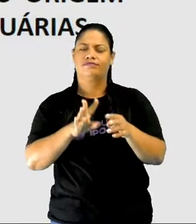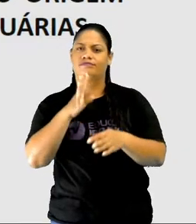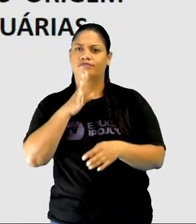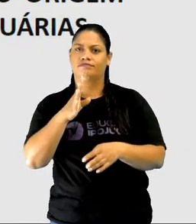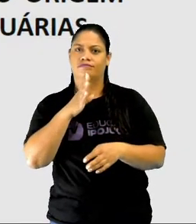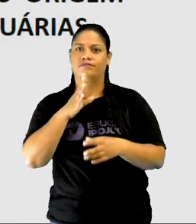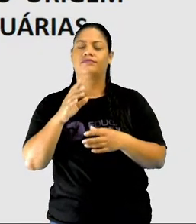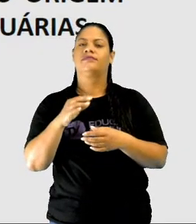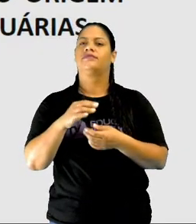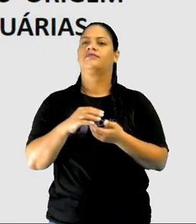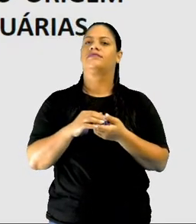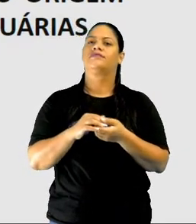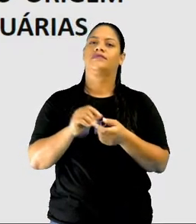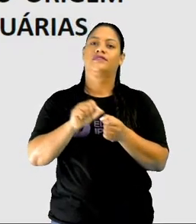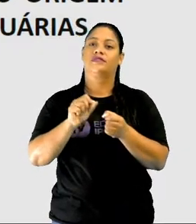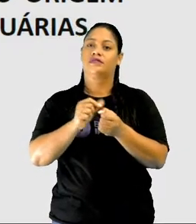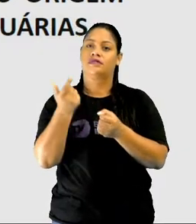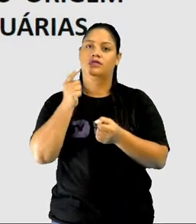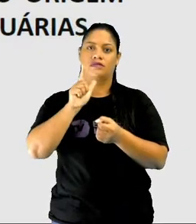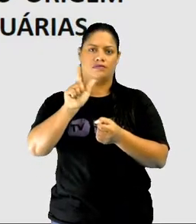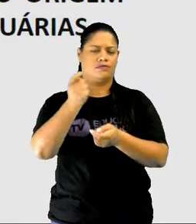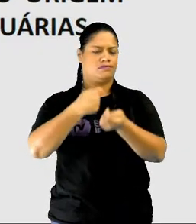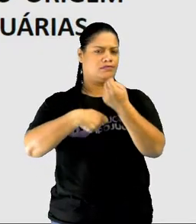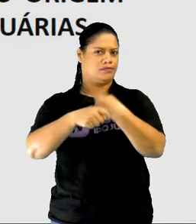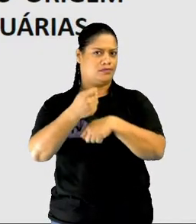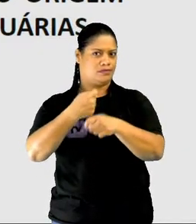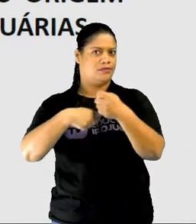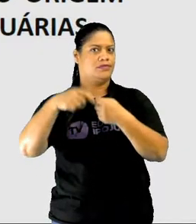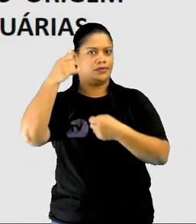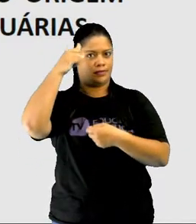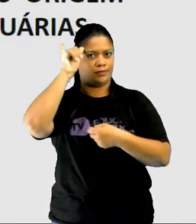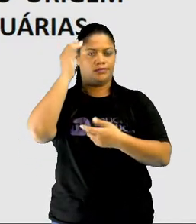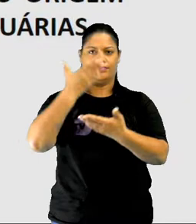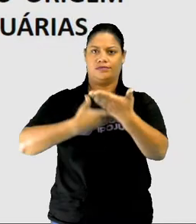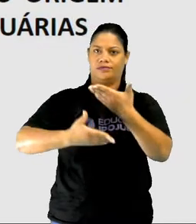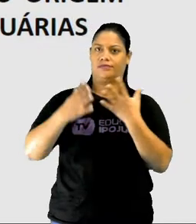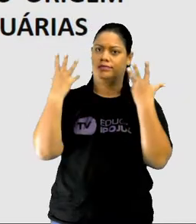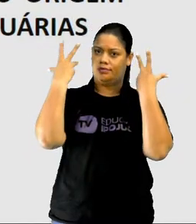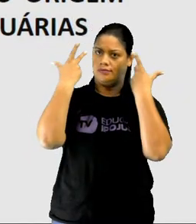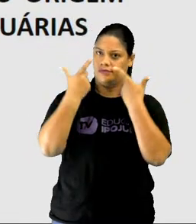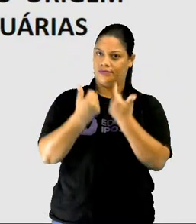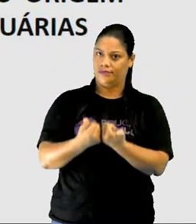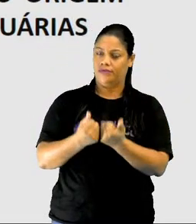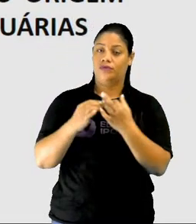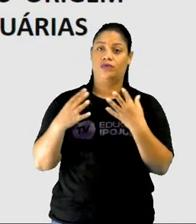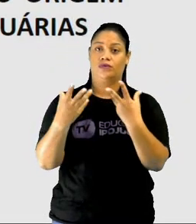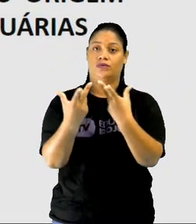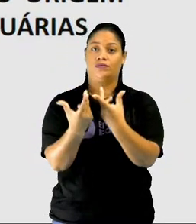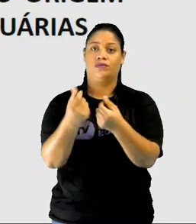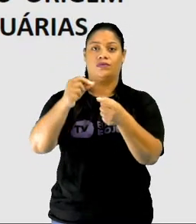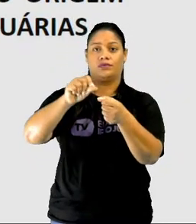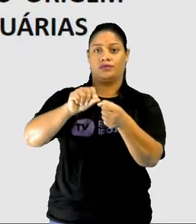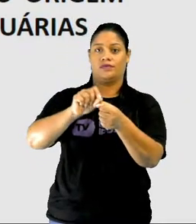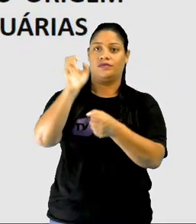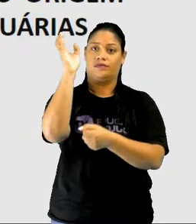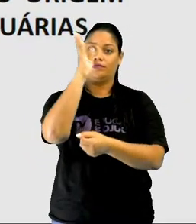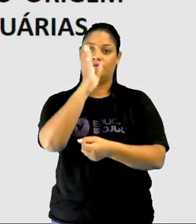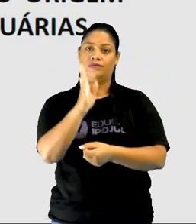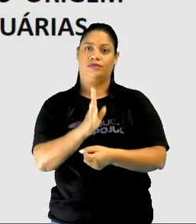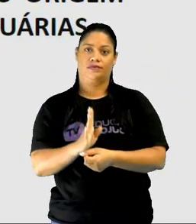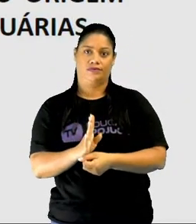trabalhar em outras atividades econômicas. Tudo que era produzido no Brasil era